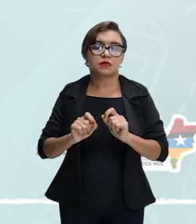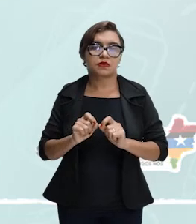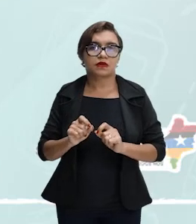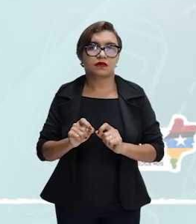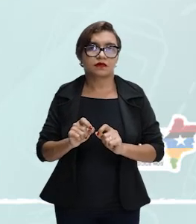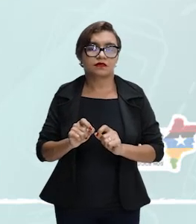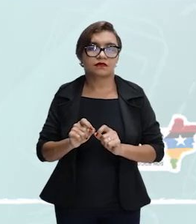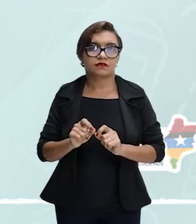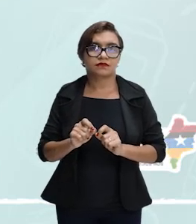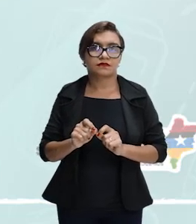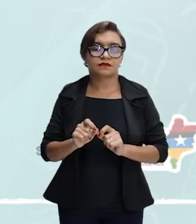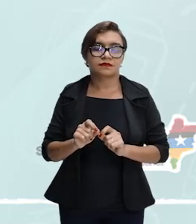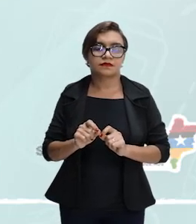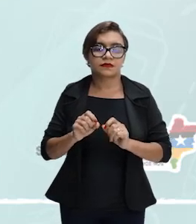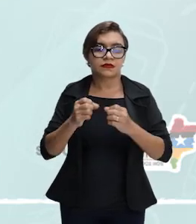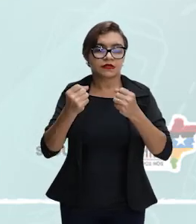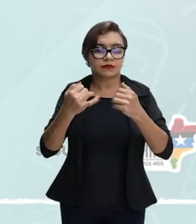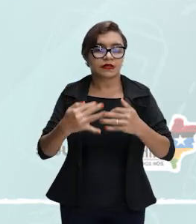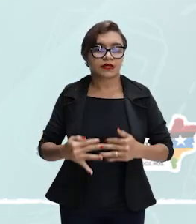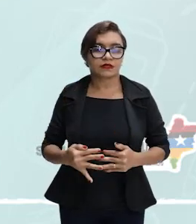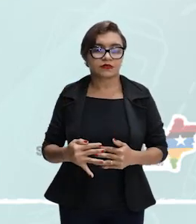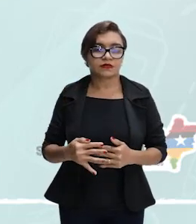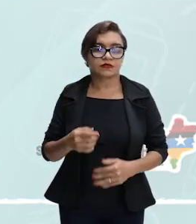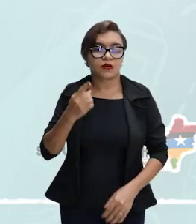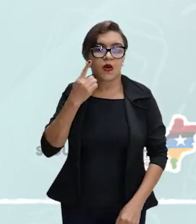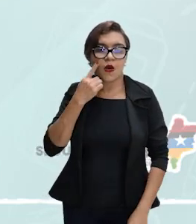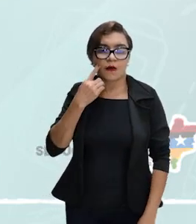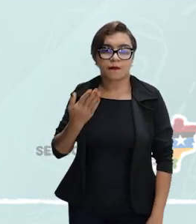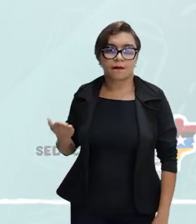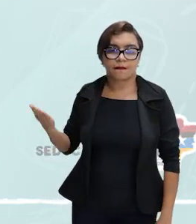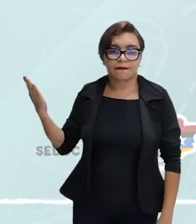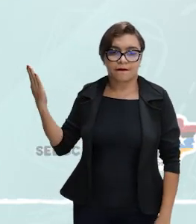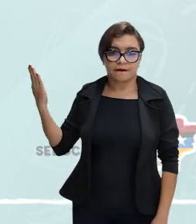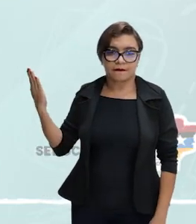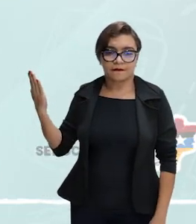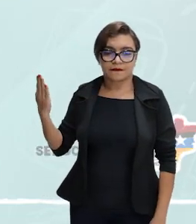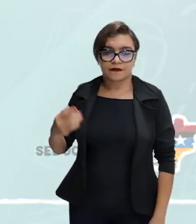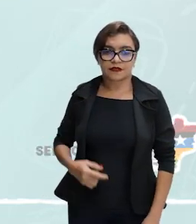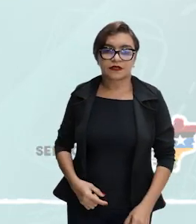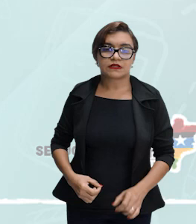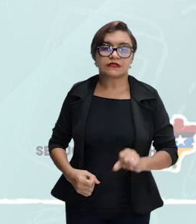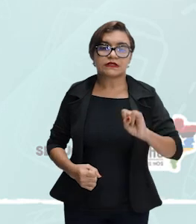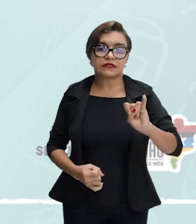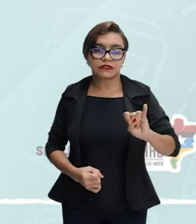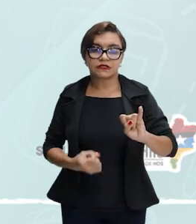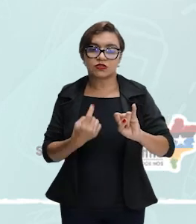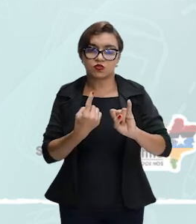observações ó Quando i1 i2 e r1 for igual